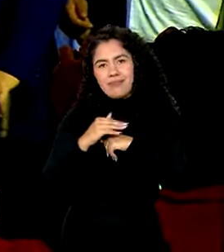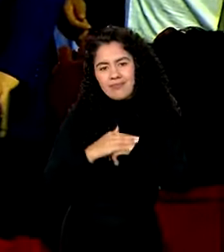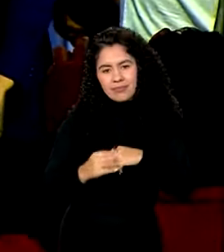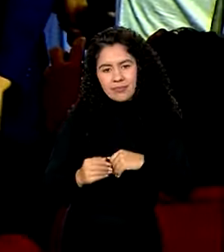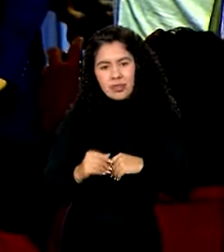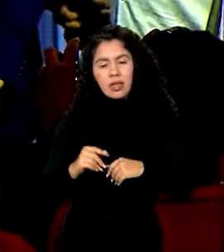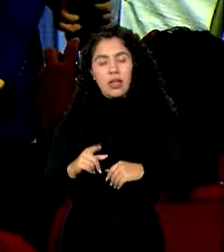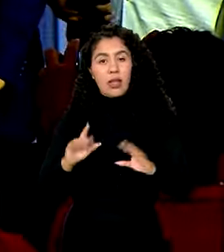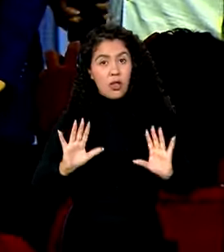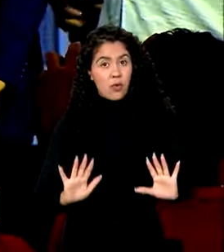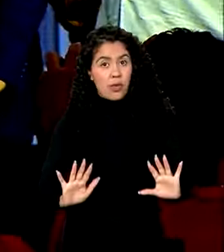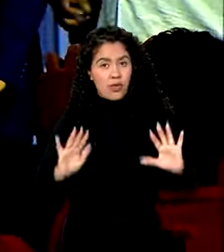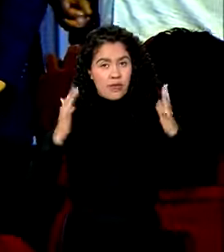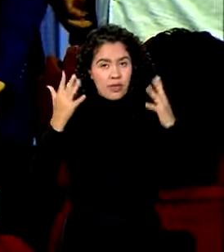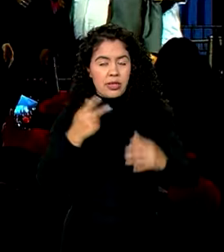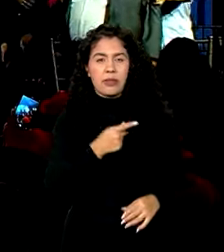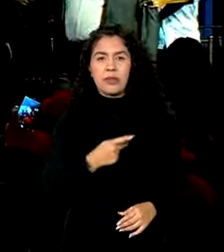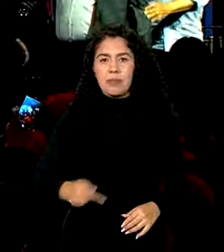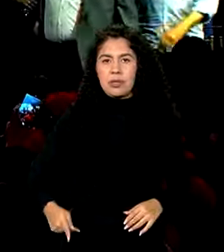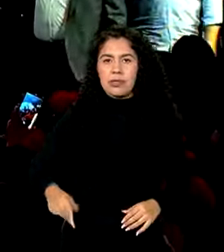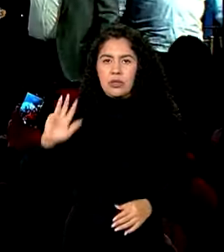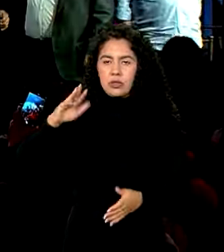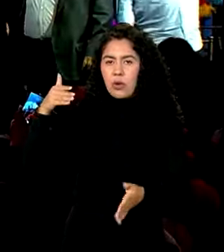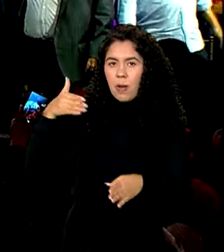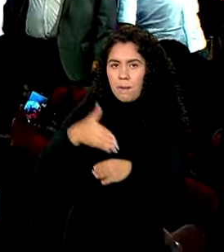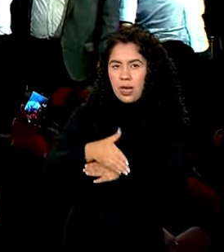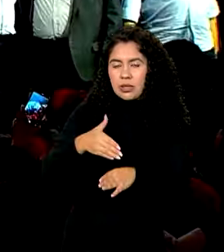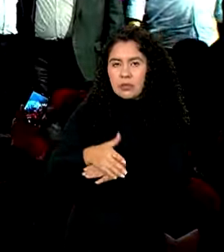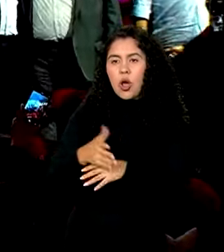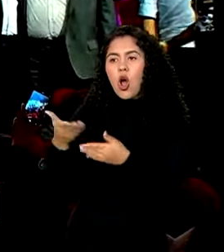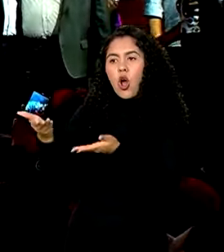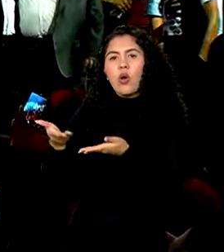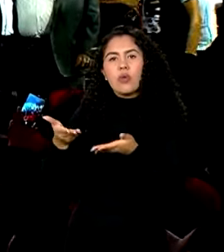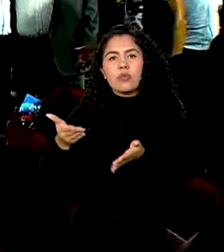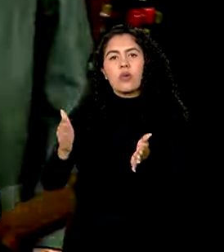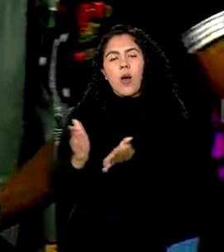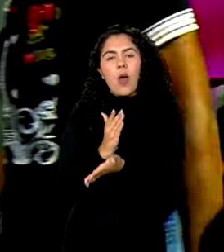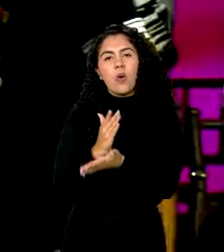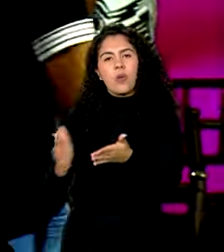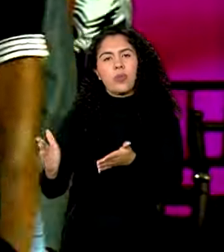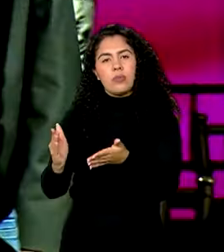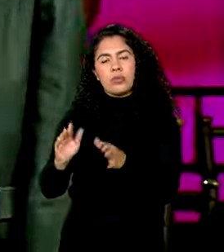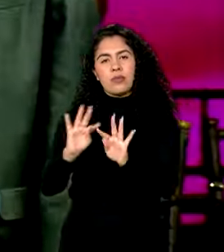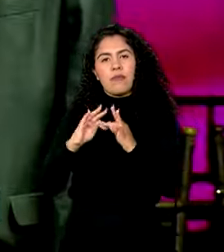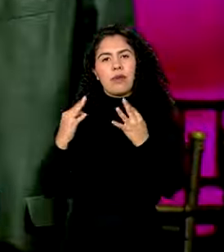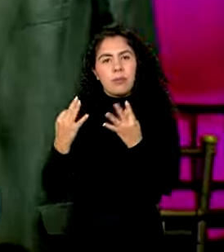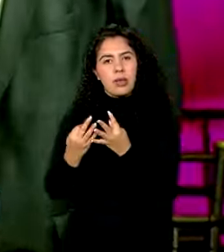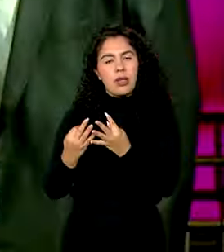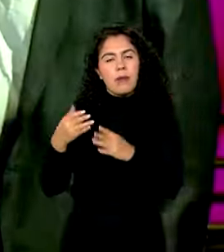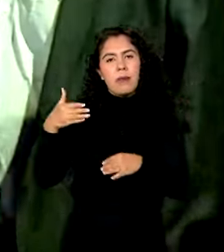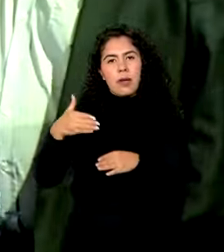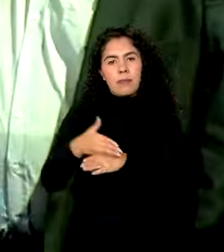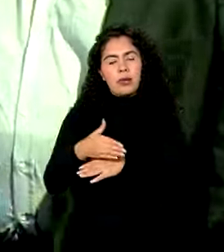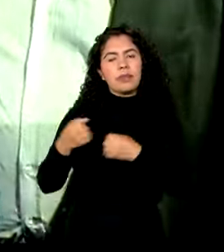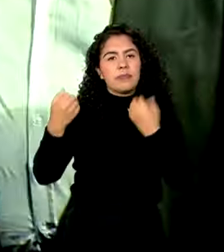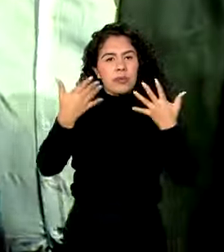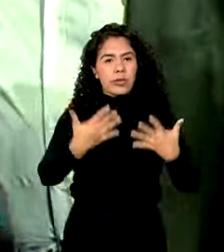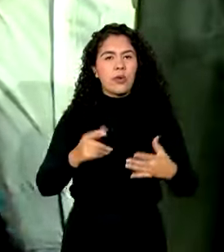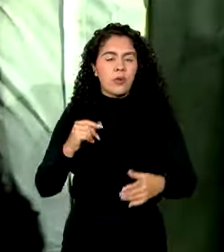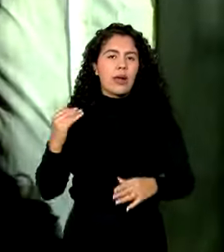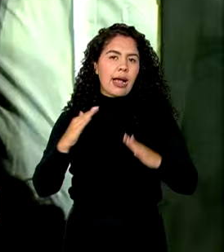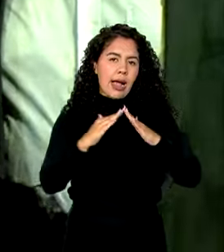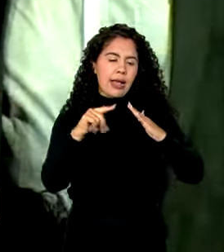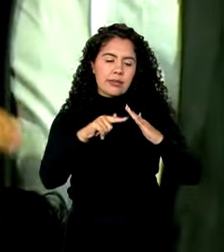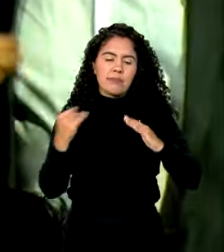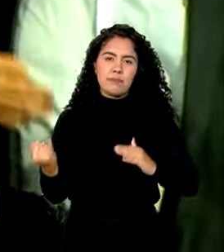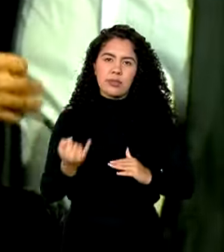de entrega das moradias, o presidente Lula chamou algumas famílias beneficiárias e falou sobre a importância de uma casa para a